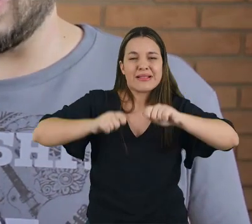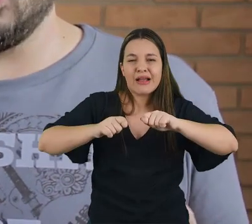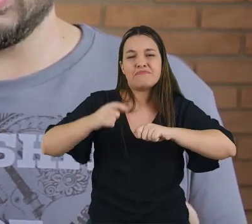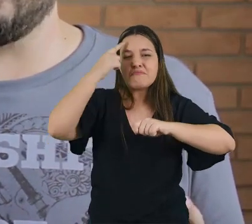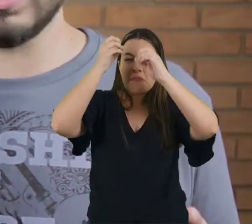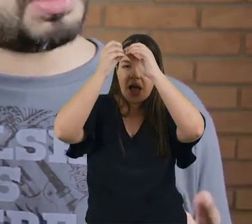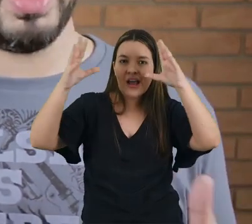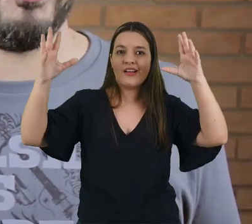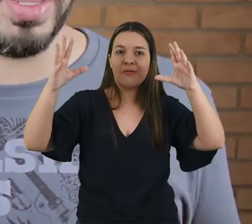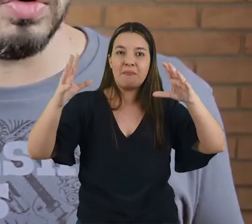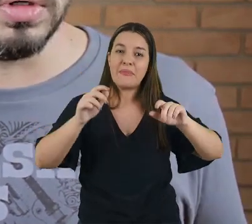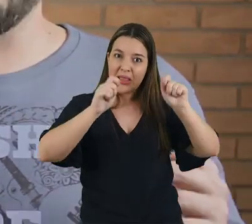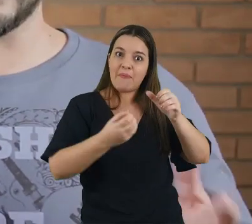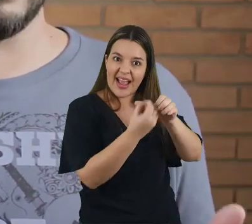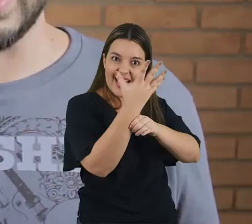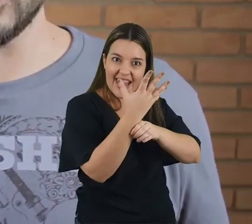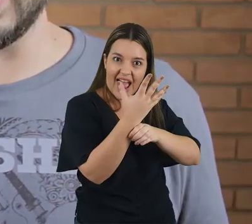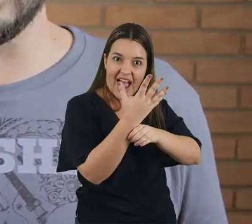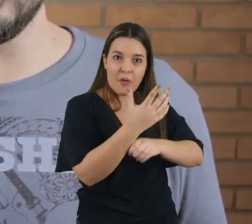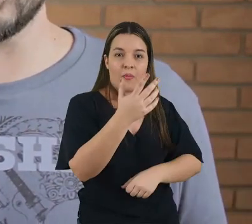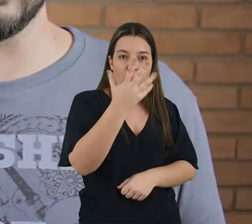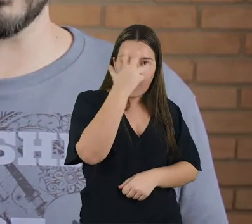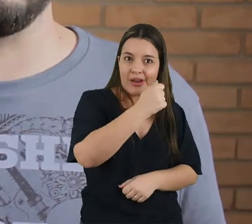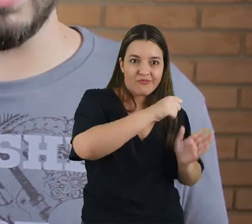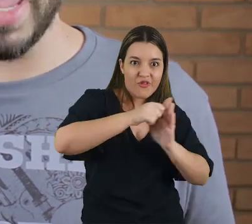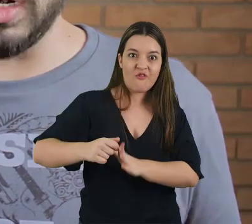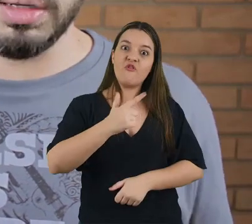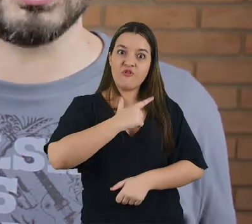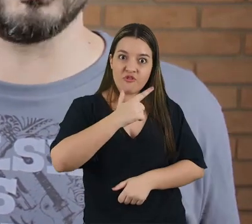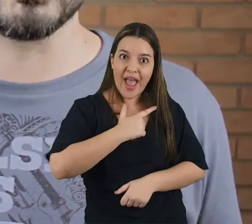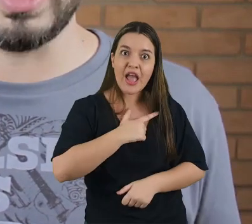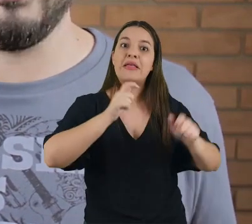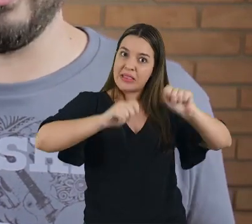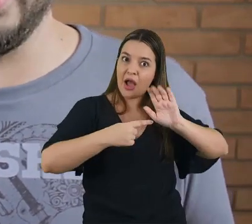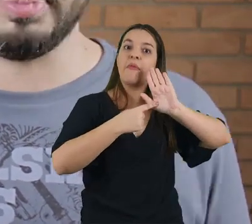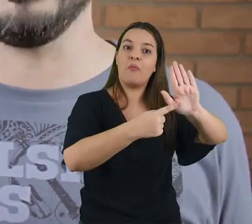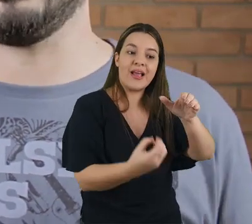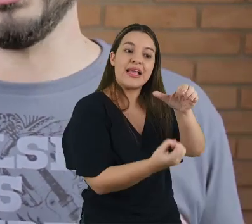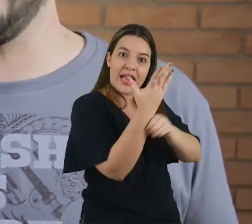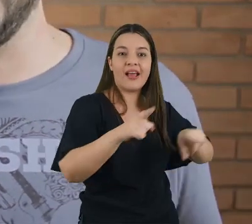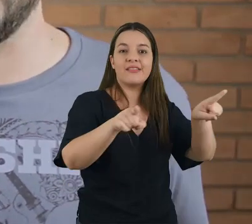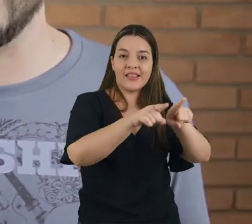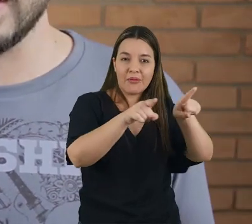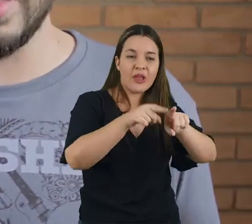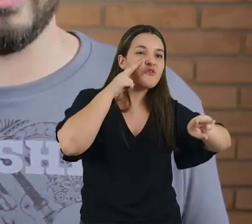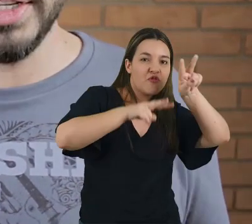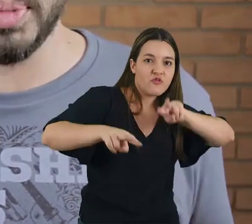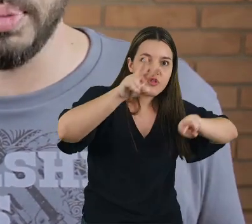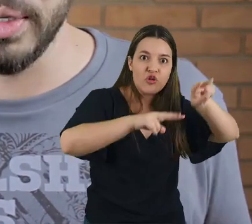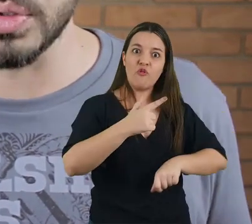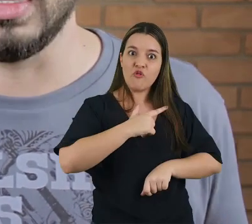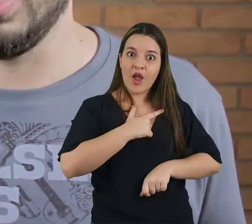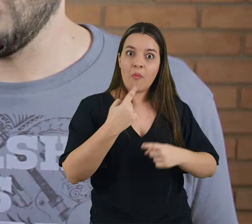projetar algo que, por exemplo, é feio. Mas a estética não discute só o que é belo, ela também discute o que é feio. Você pode ter uma interface que é